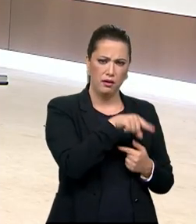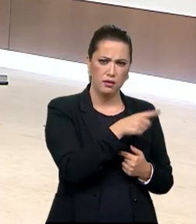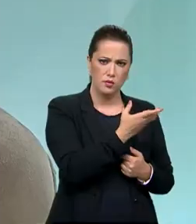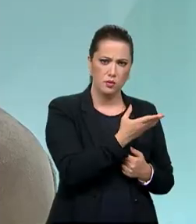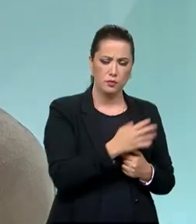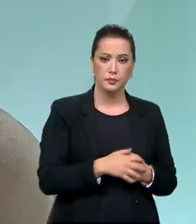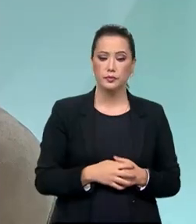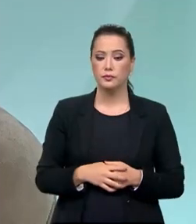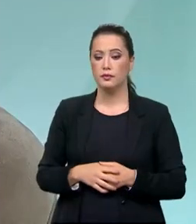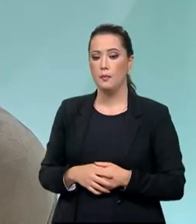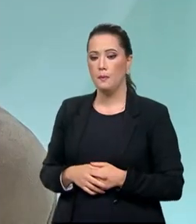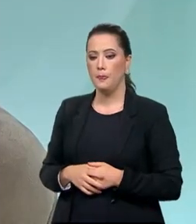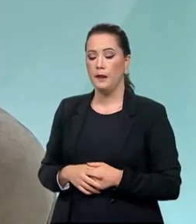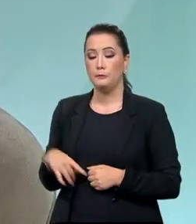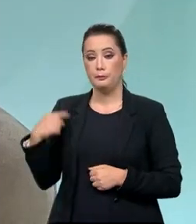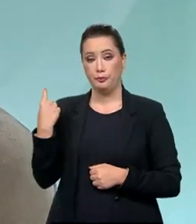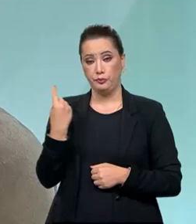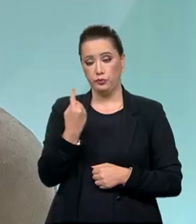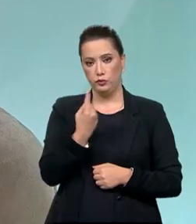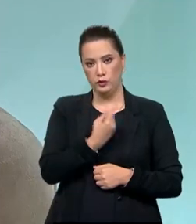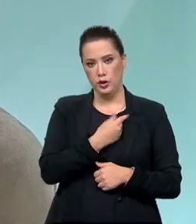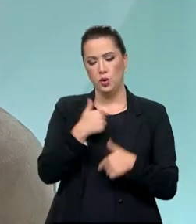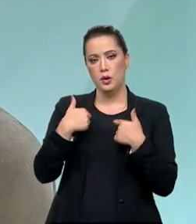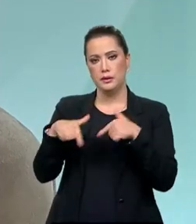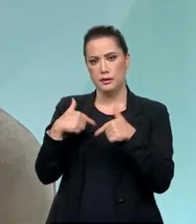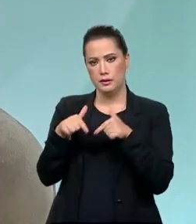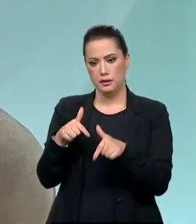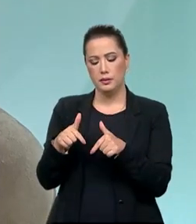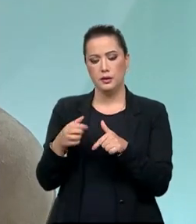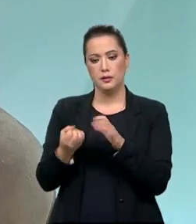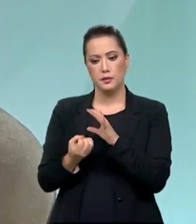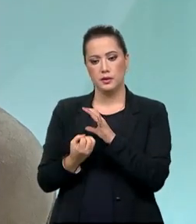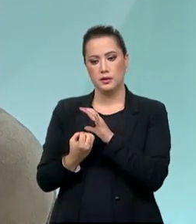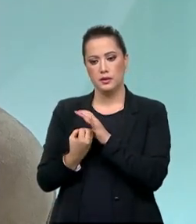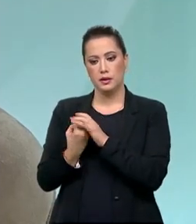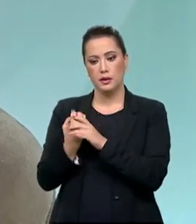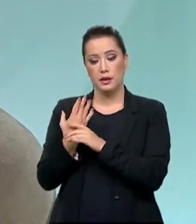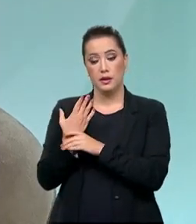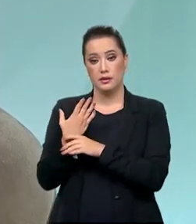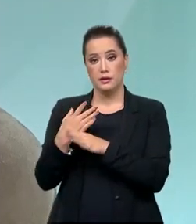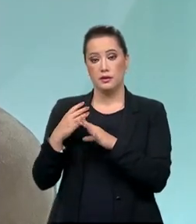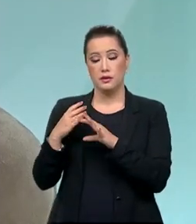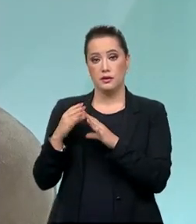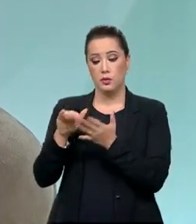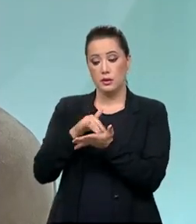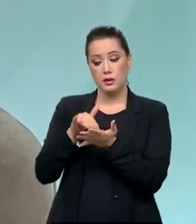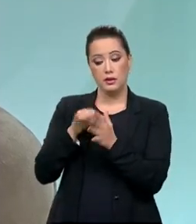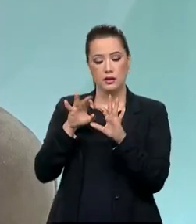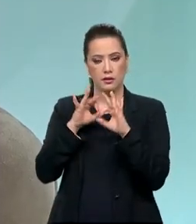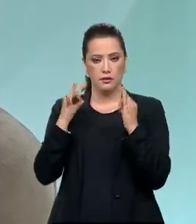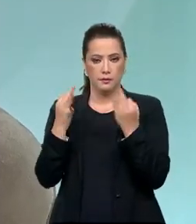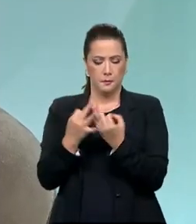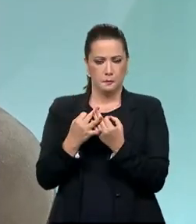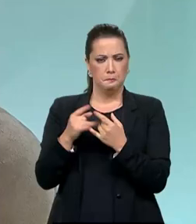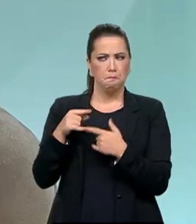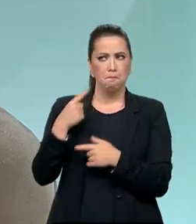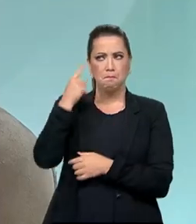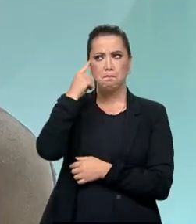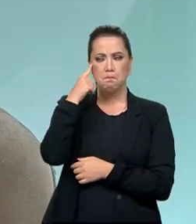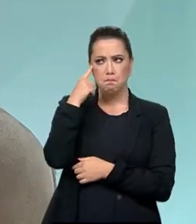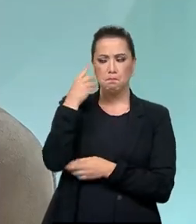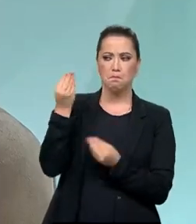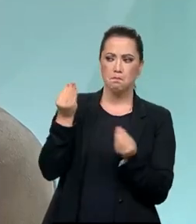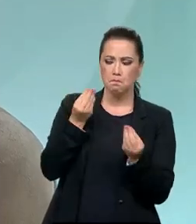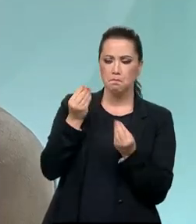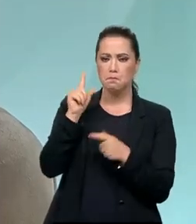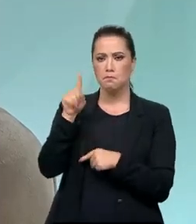Nós trabalhamos na transição, para constituir a Secretaria da Família. E pensávamos, como é que